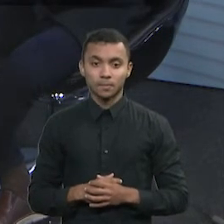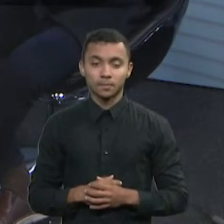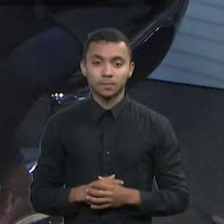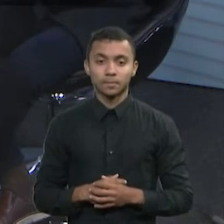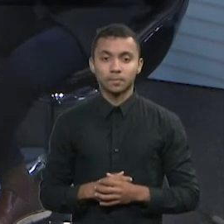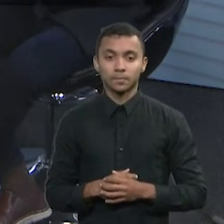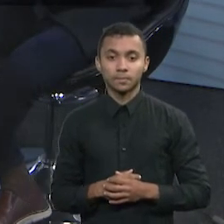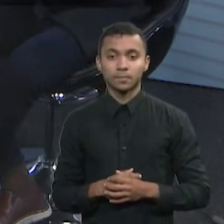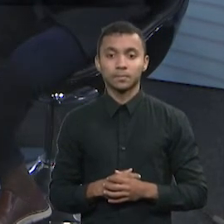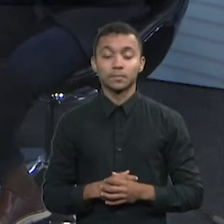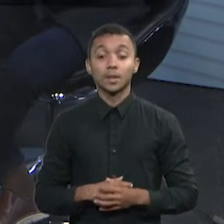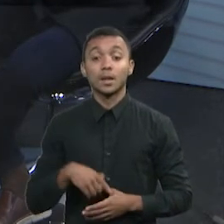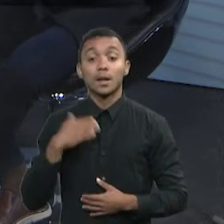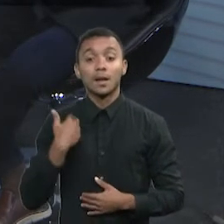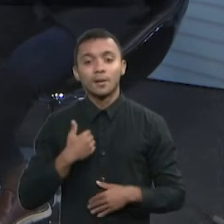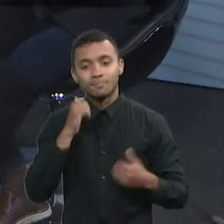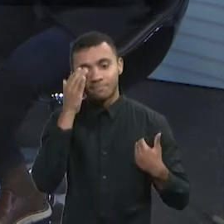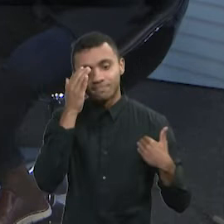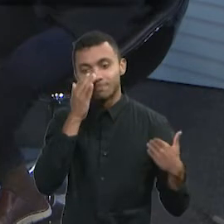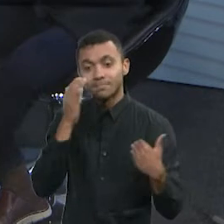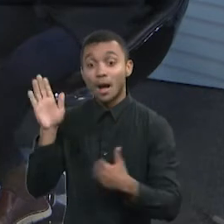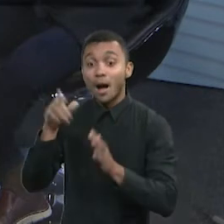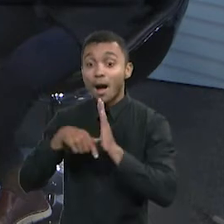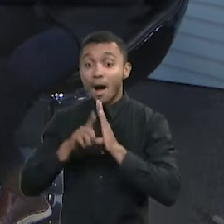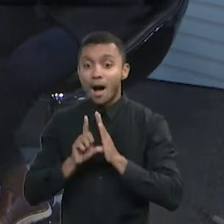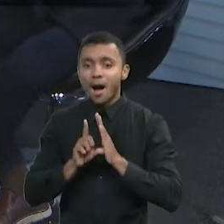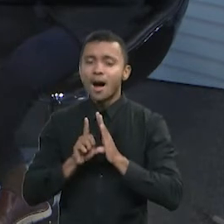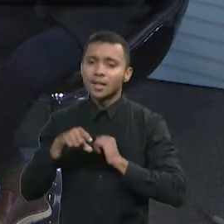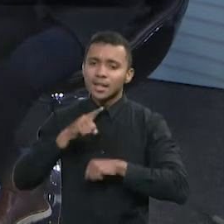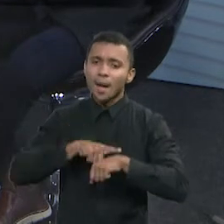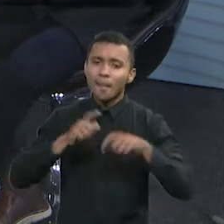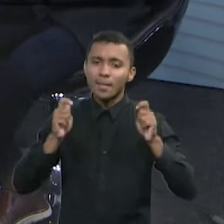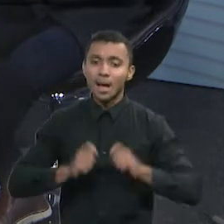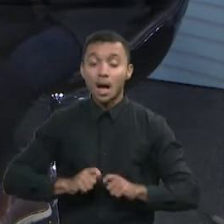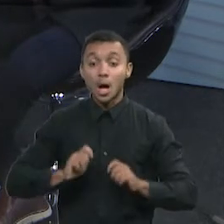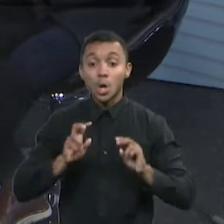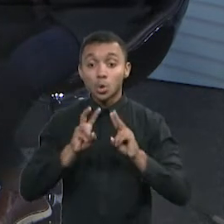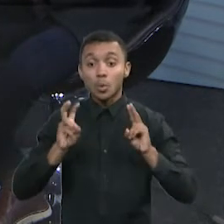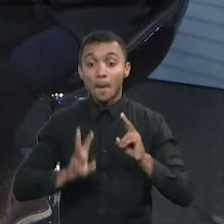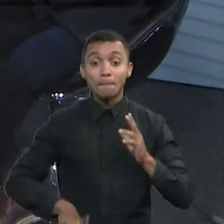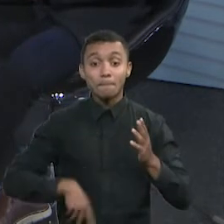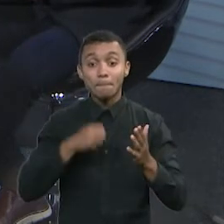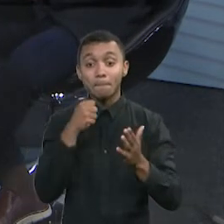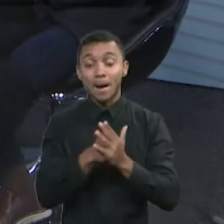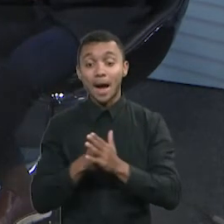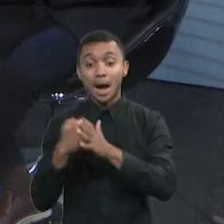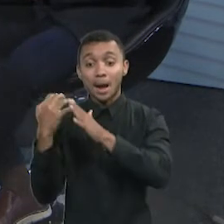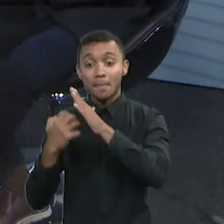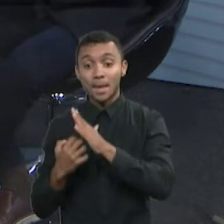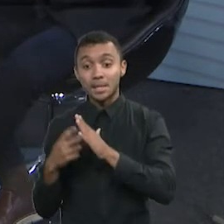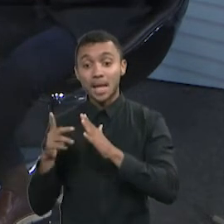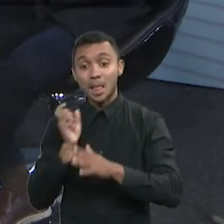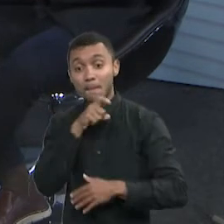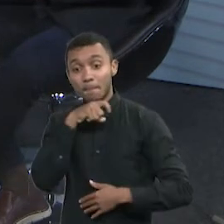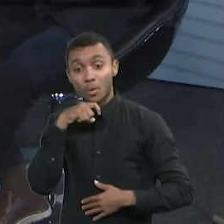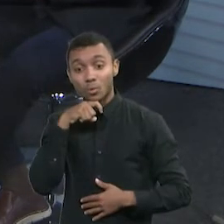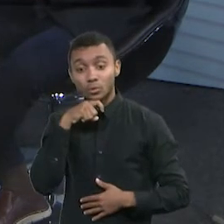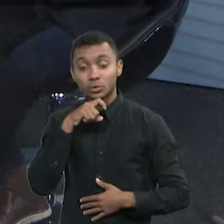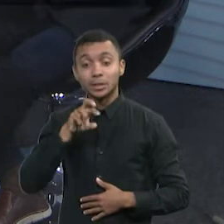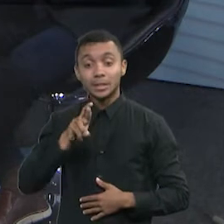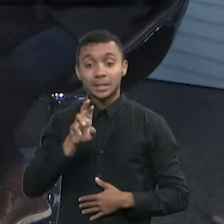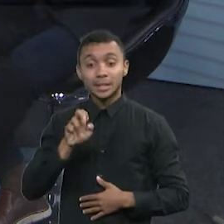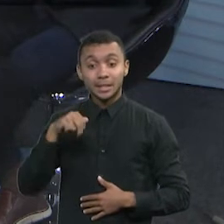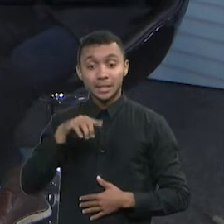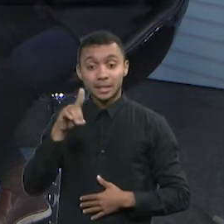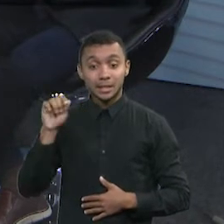Ô, Moisés, eu queria te agradecer. Agora, Moisés, temos ainda um tempinho. E o imposto de renda, para as empresas esse ano, tem alguma novidade assim? Rapaz, o imposto de